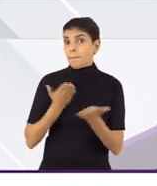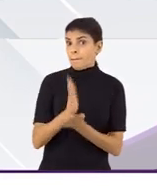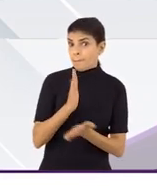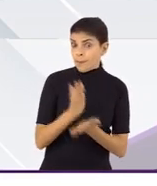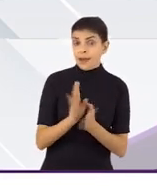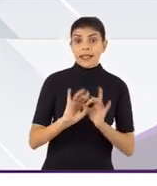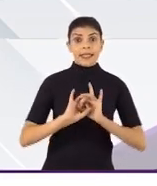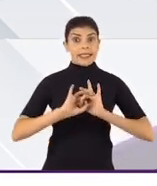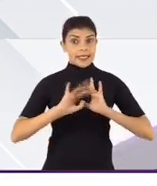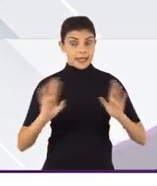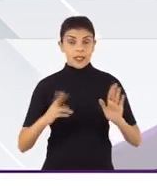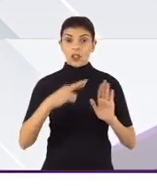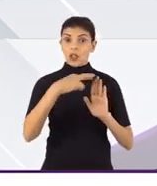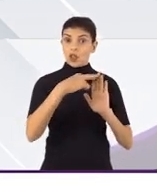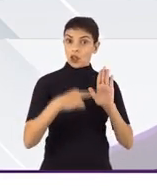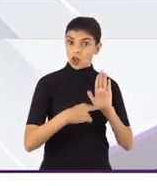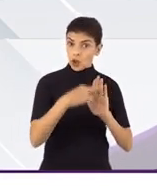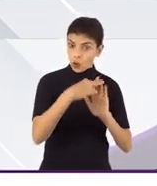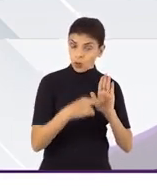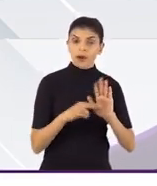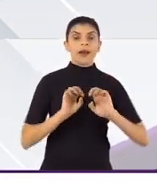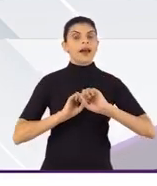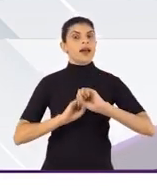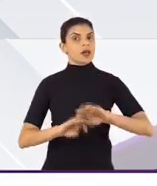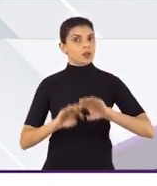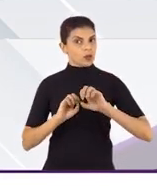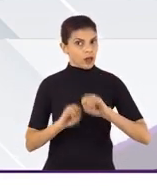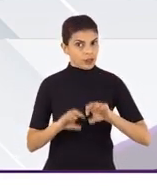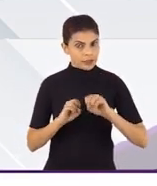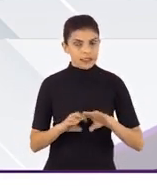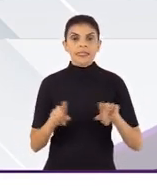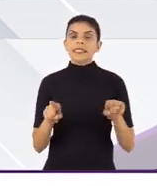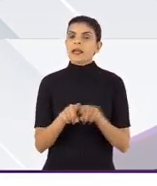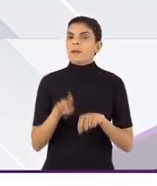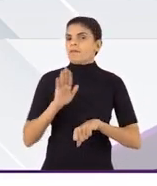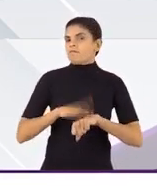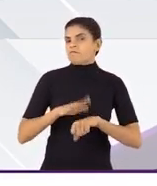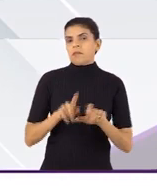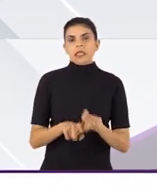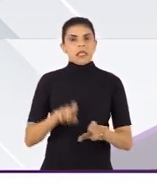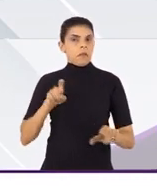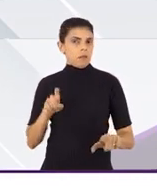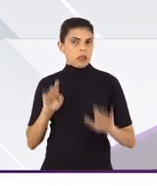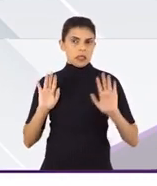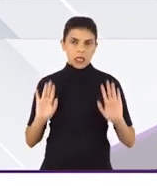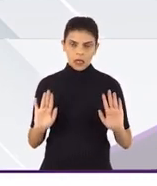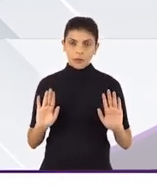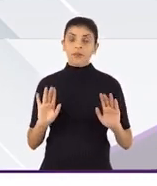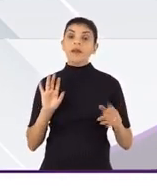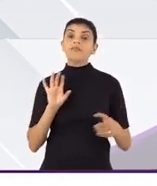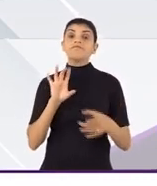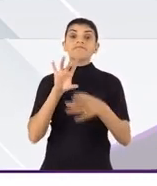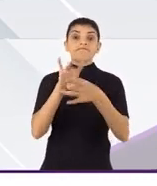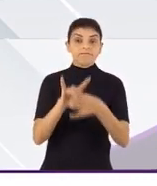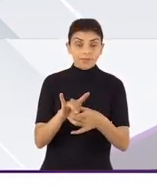deliberativa, normativa, educativa e independente,